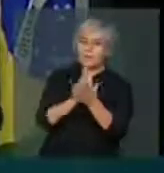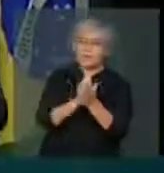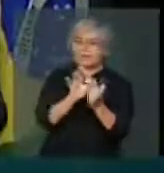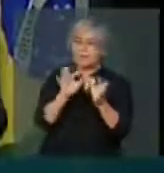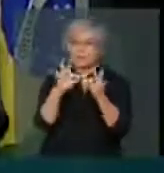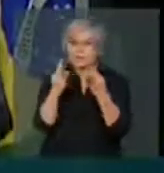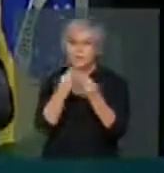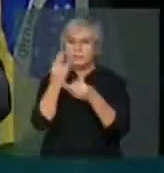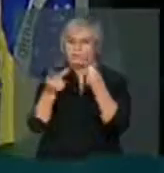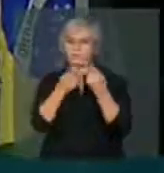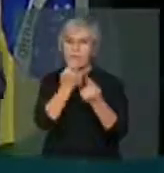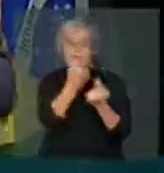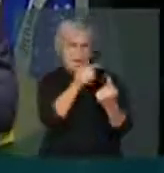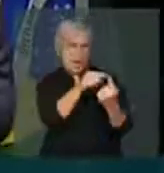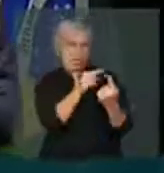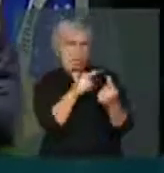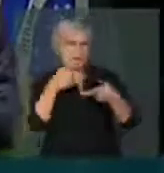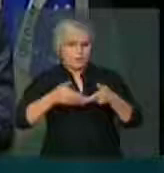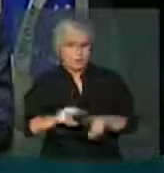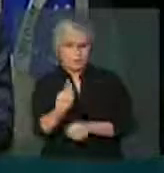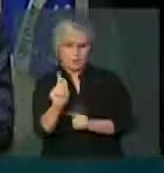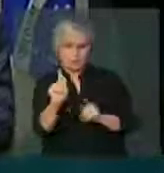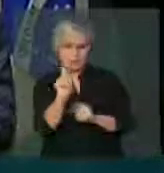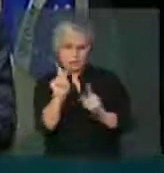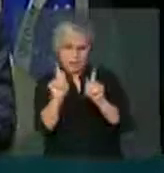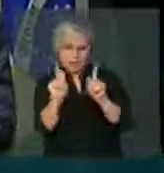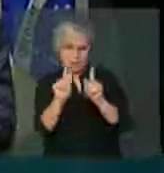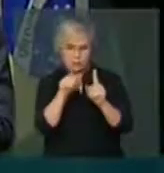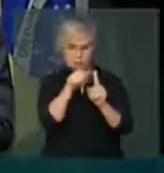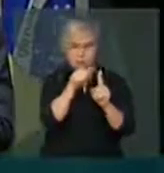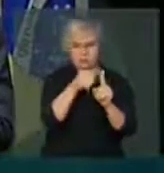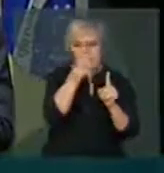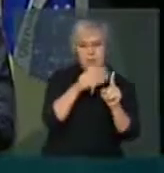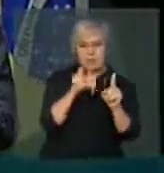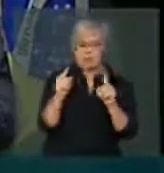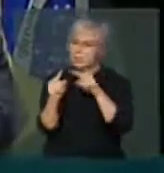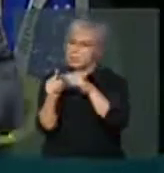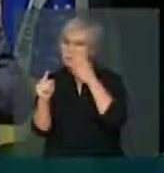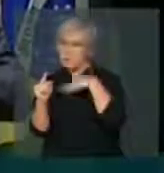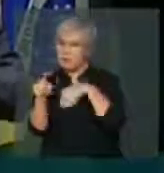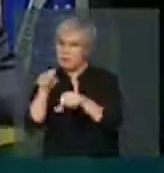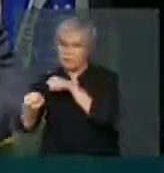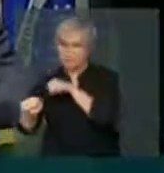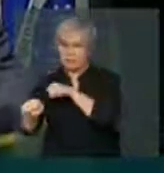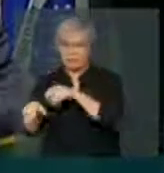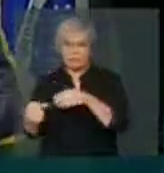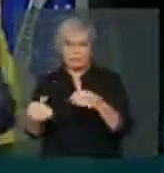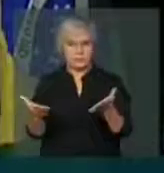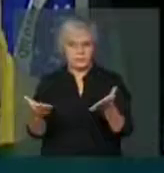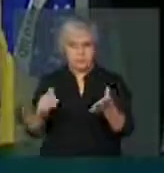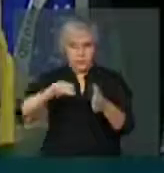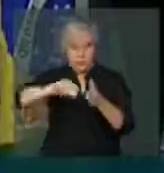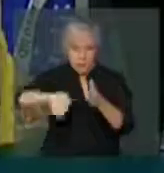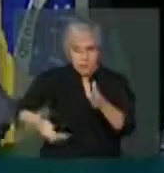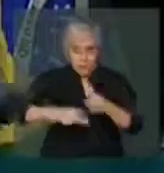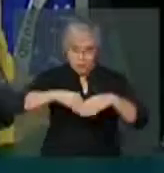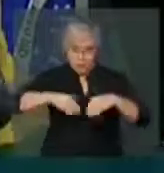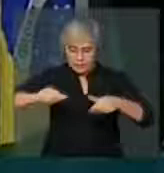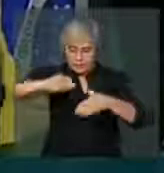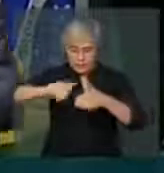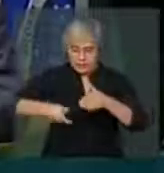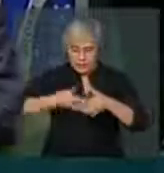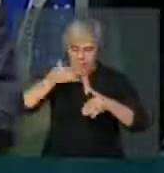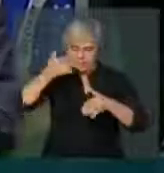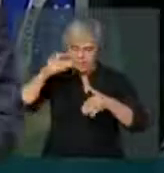e o cacique manda matar aquele recém-nascido. Cavam um buraco na terra e